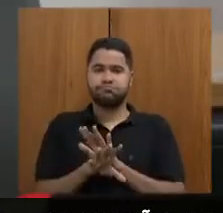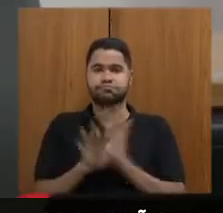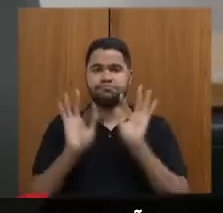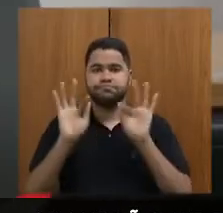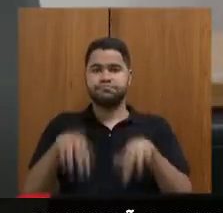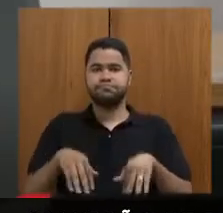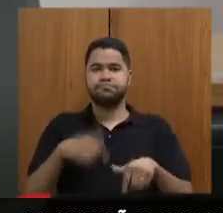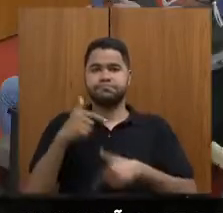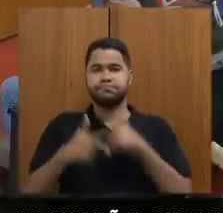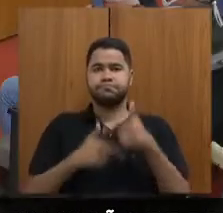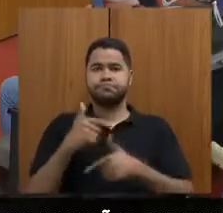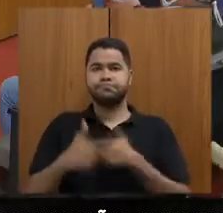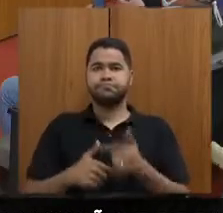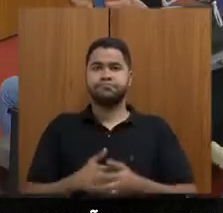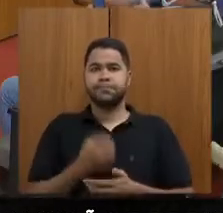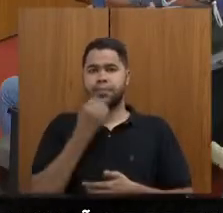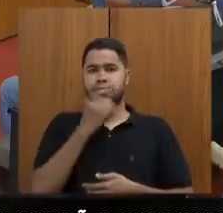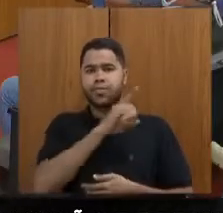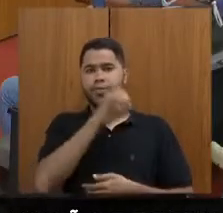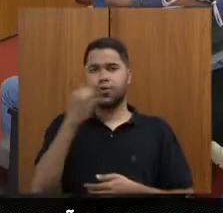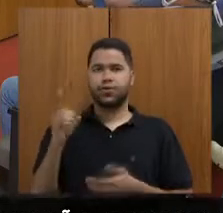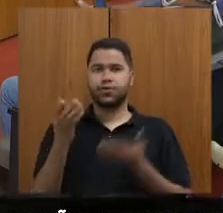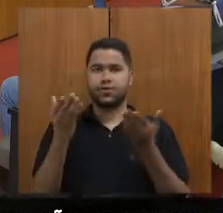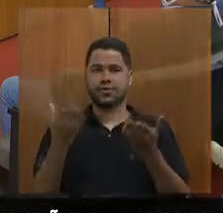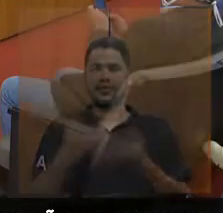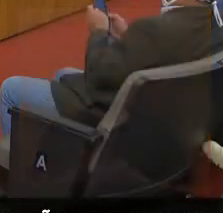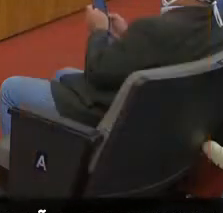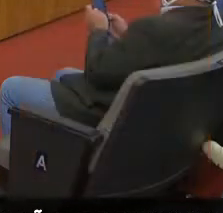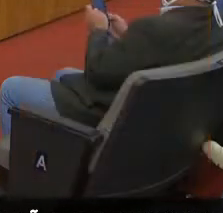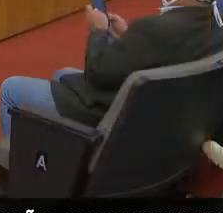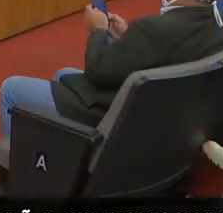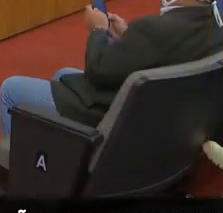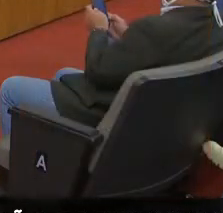encerro os trabalhos. Bom dia. Bom dia. Bom